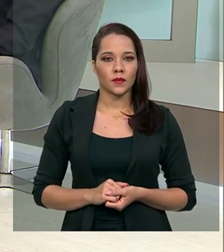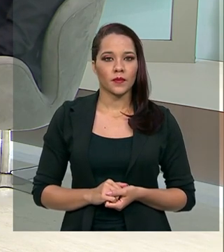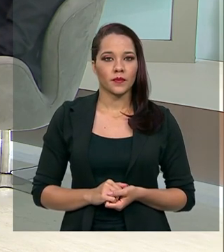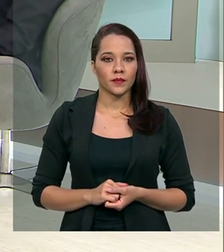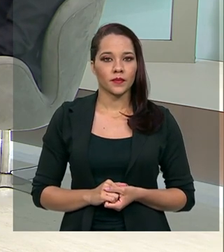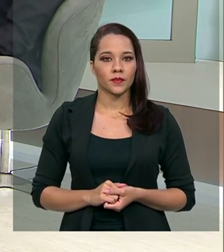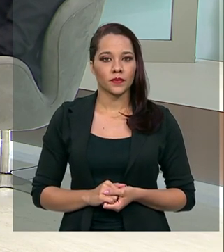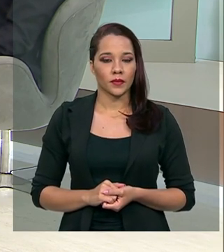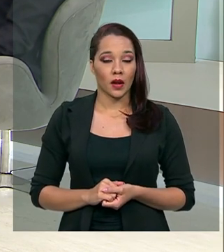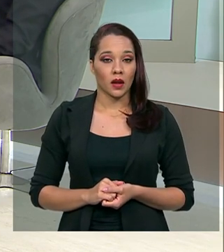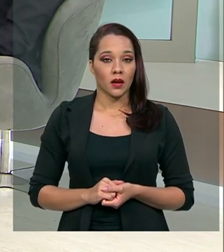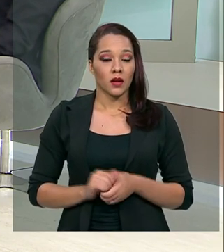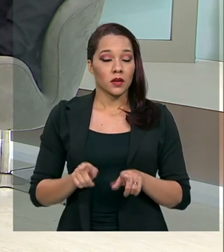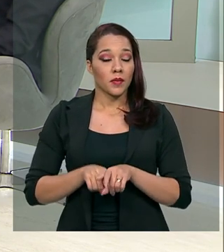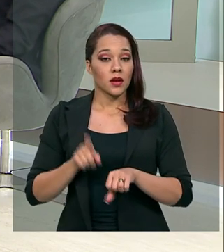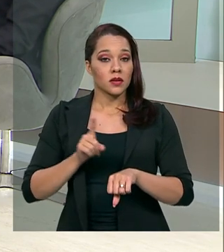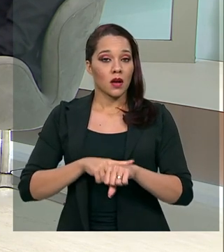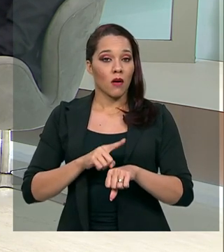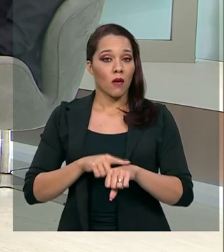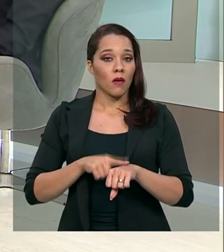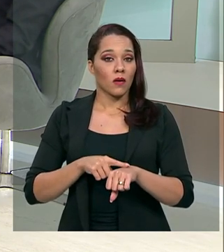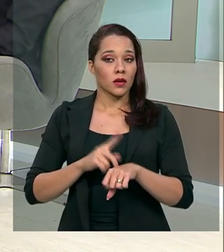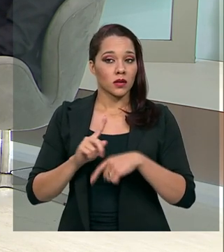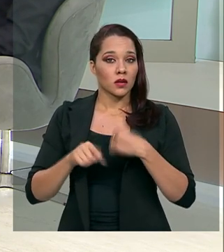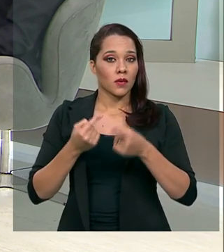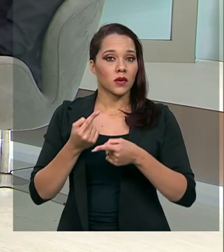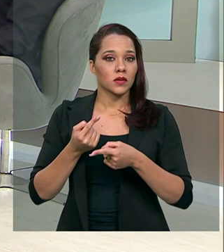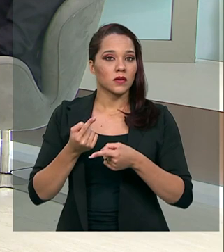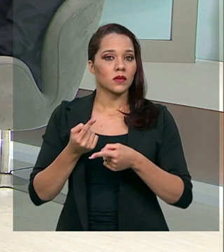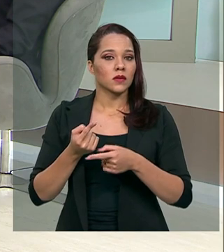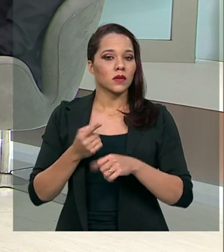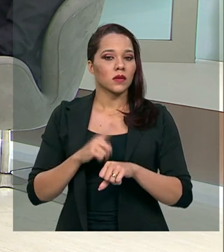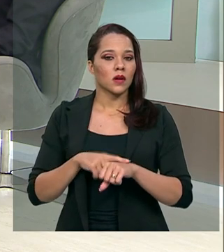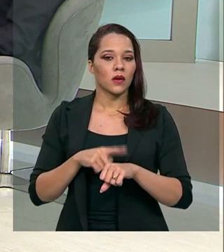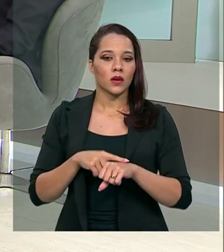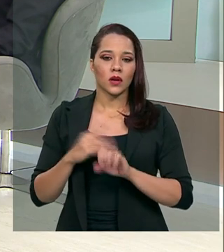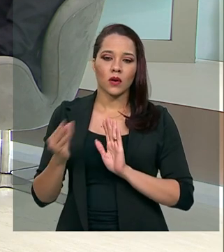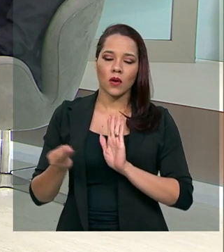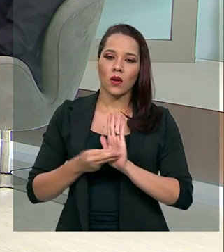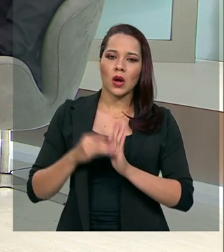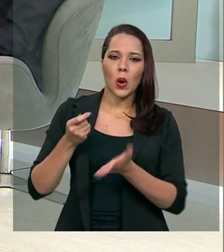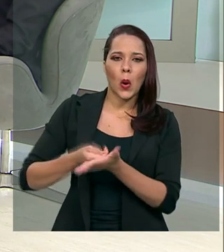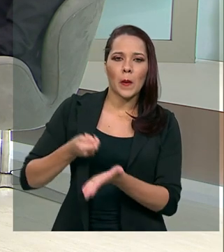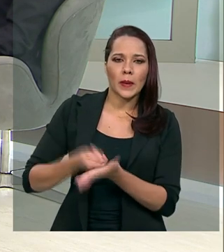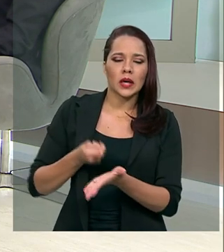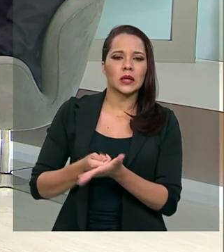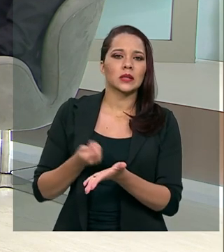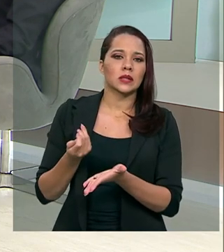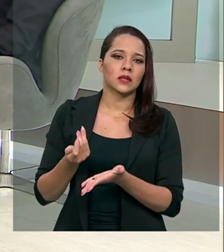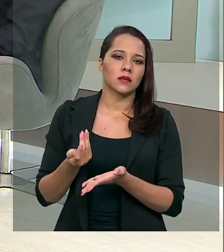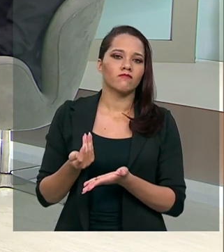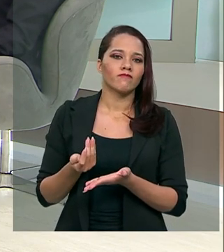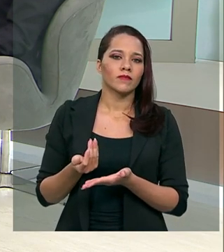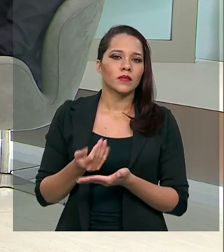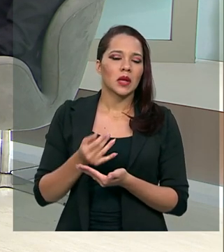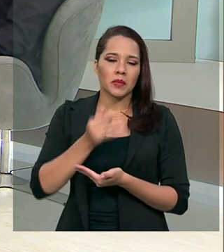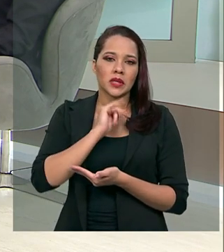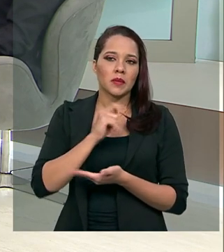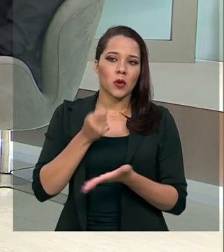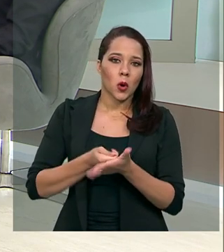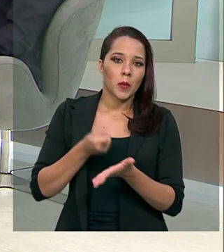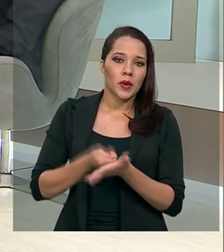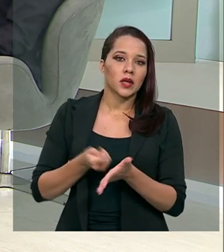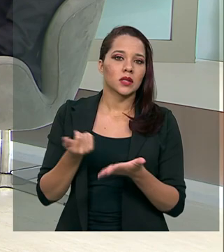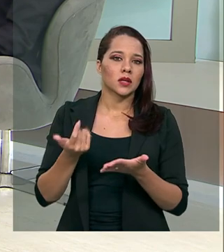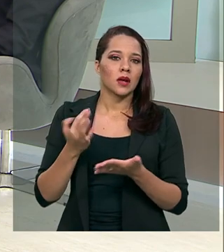na hora que estabelece cobranças para uma academia